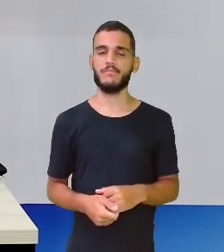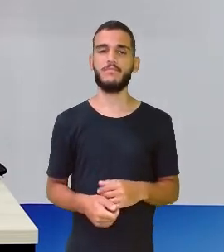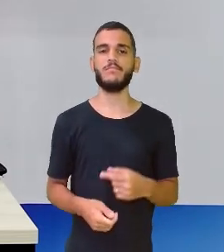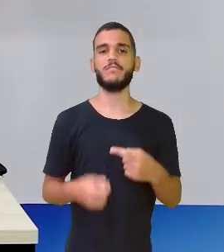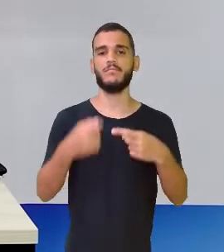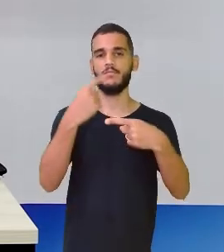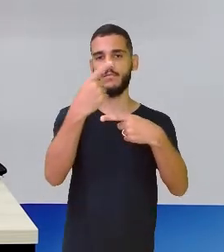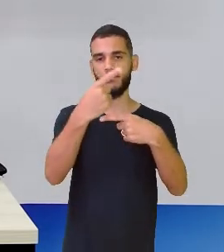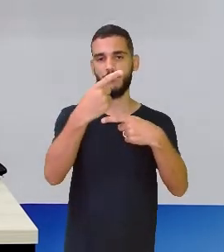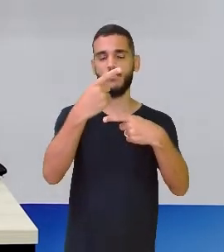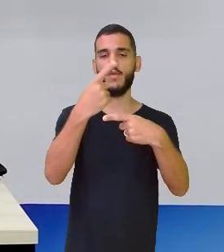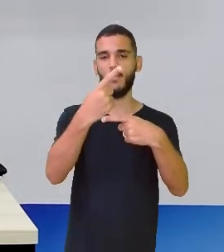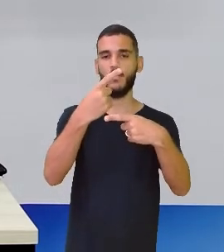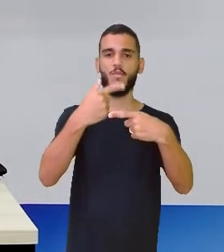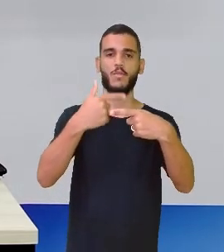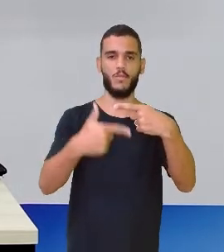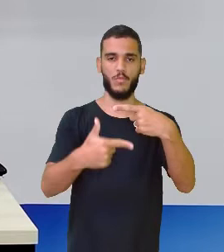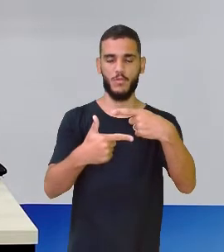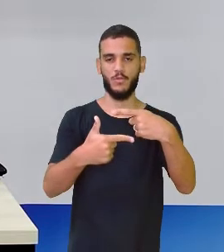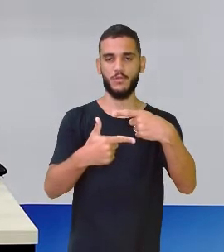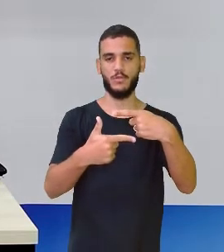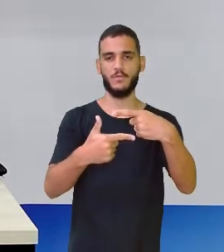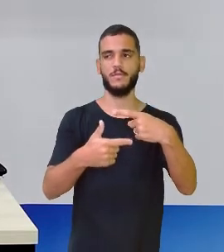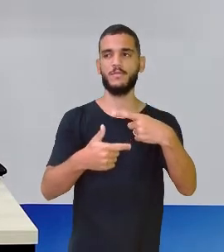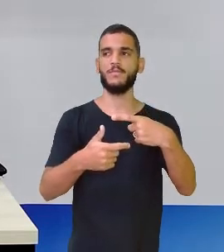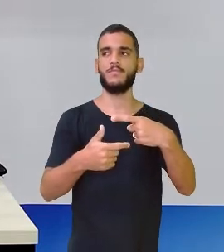,5, como eu faria?